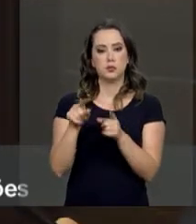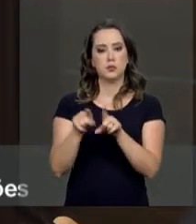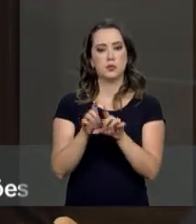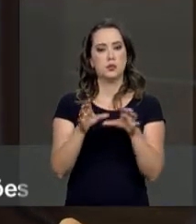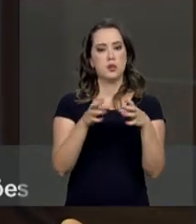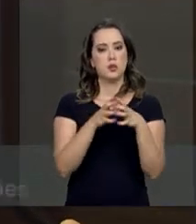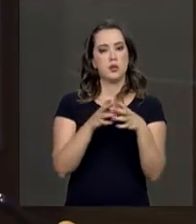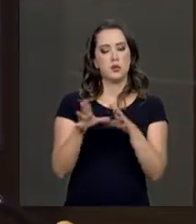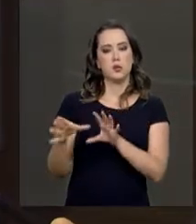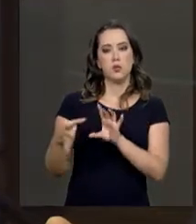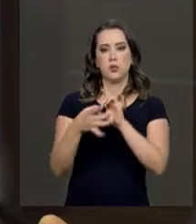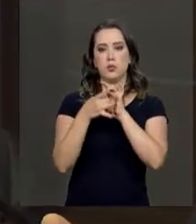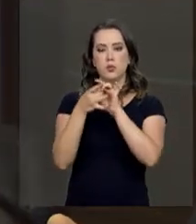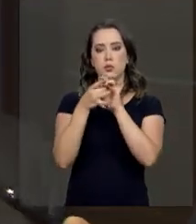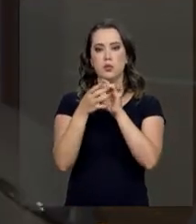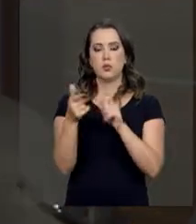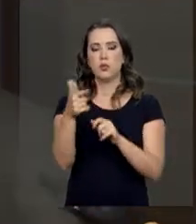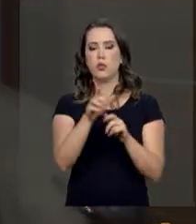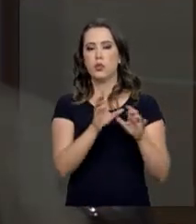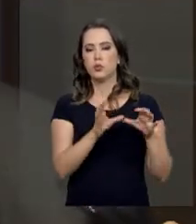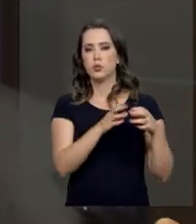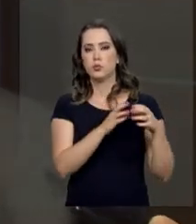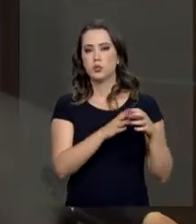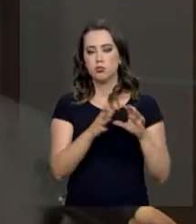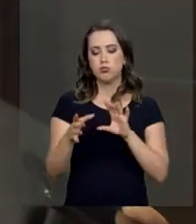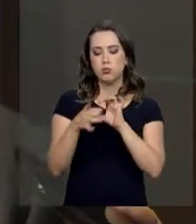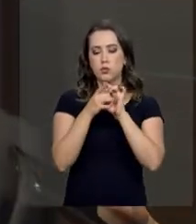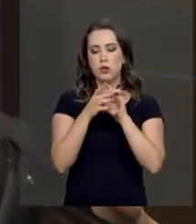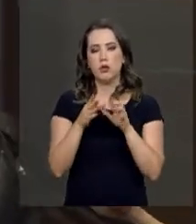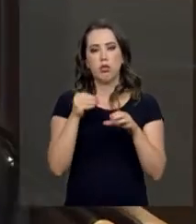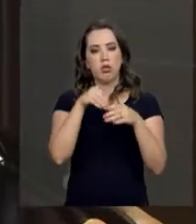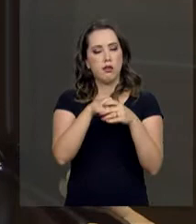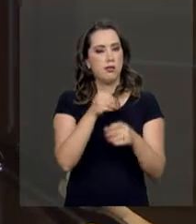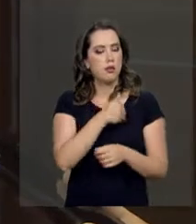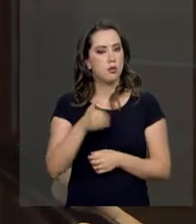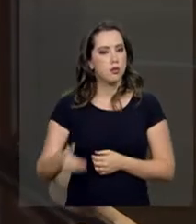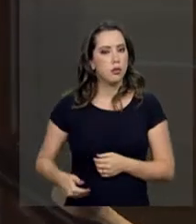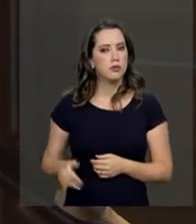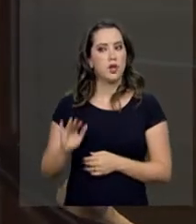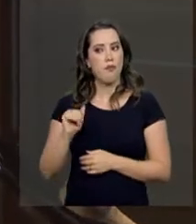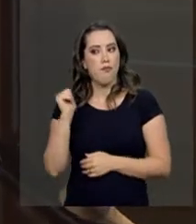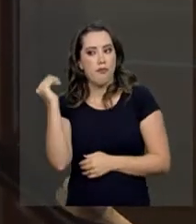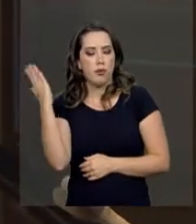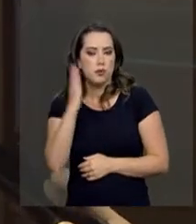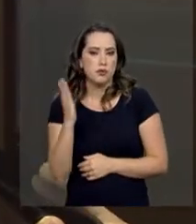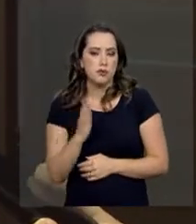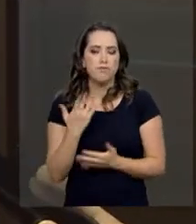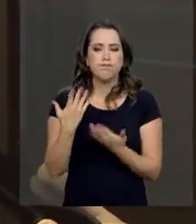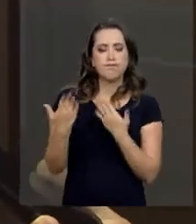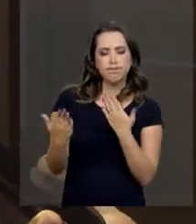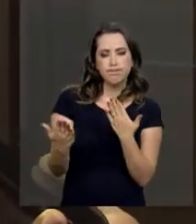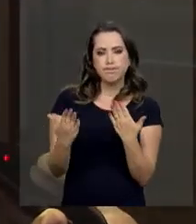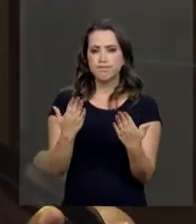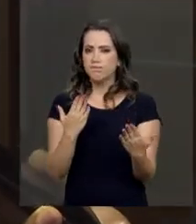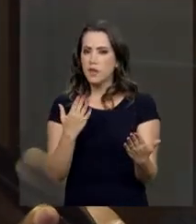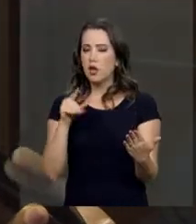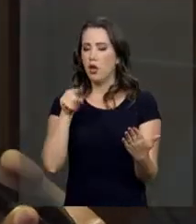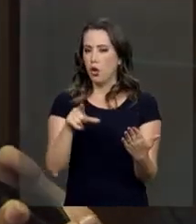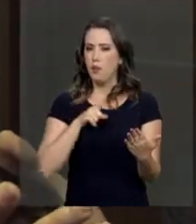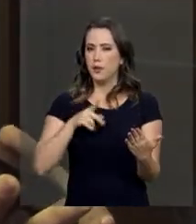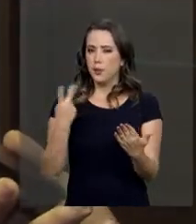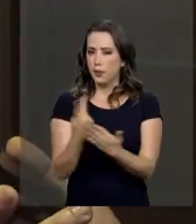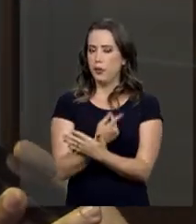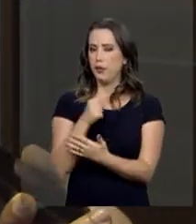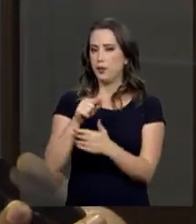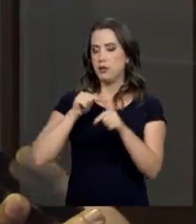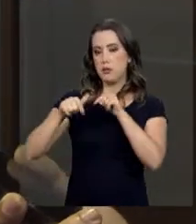entidades parceiras dentro do governo e fora do governo, de, num primeiro momento, fazer uma avaliação do que têm sido as